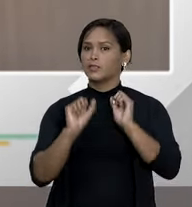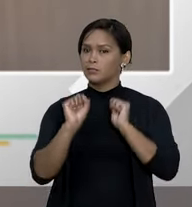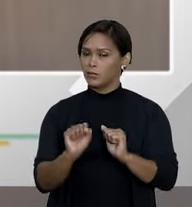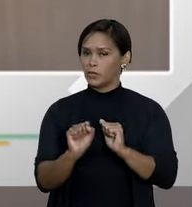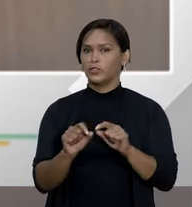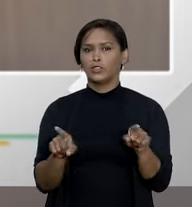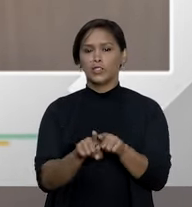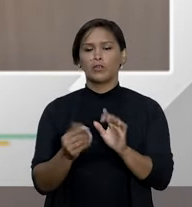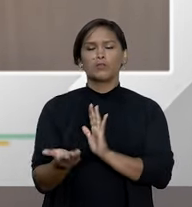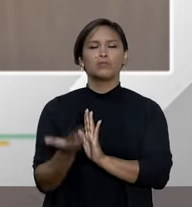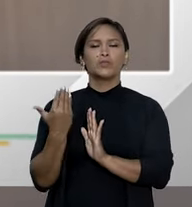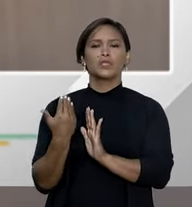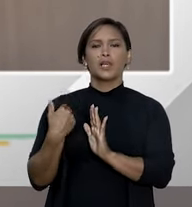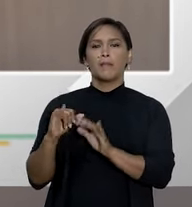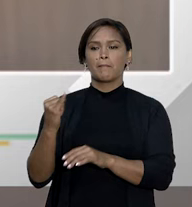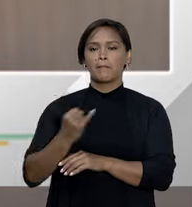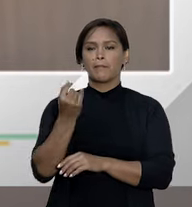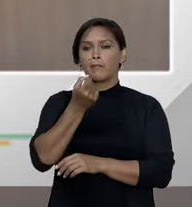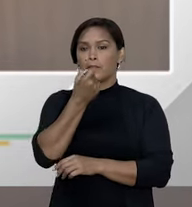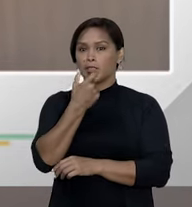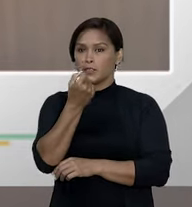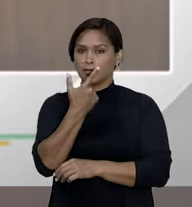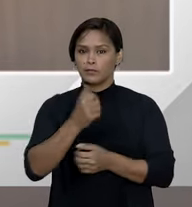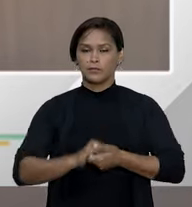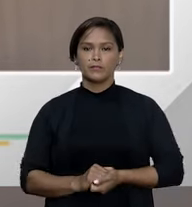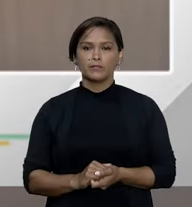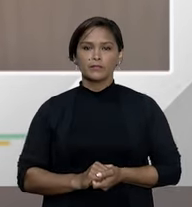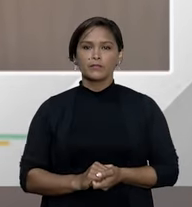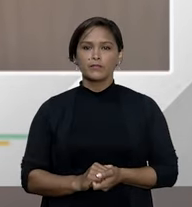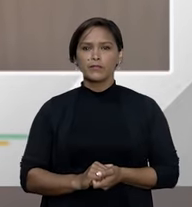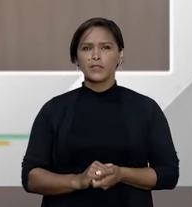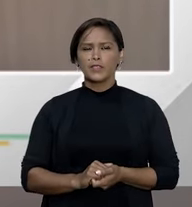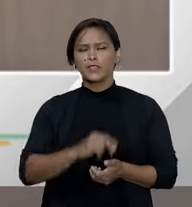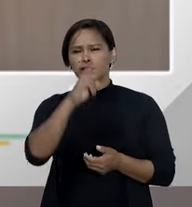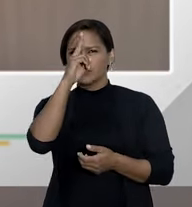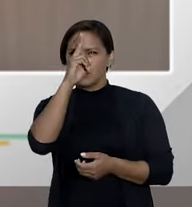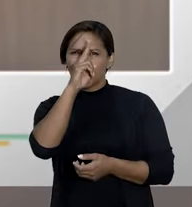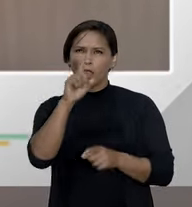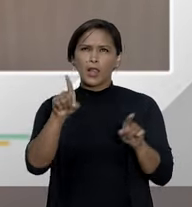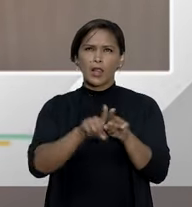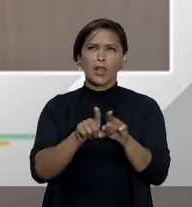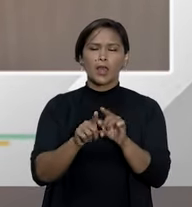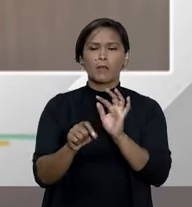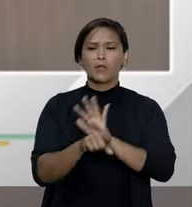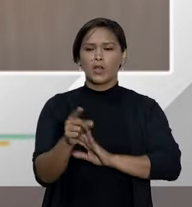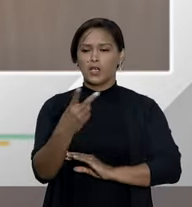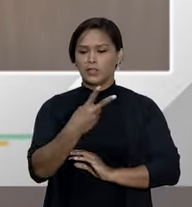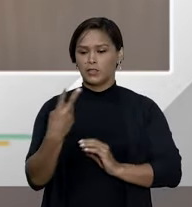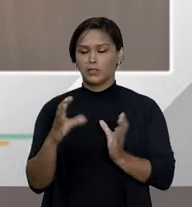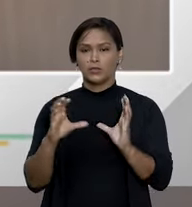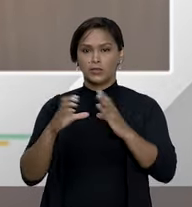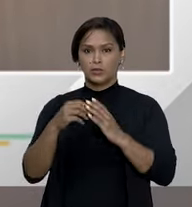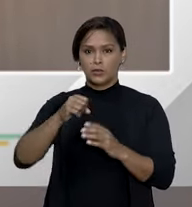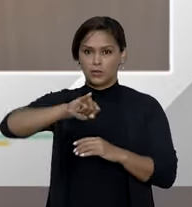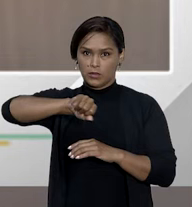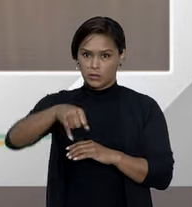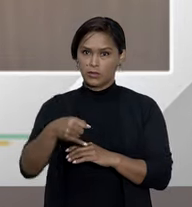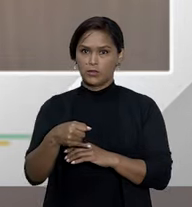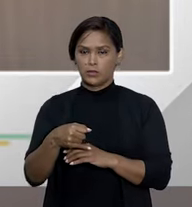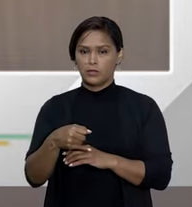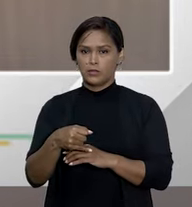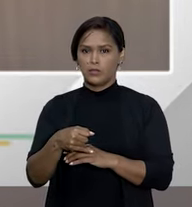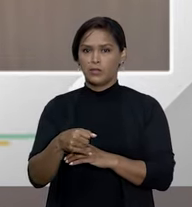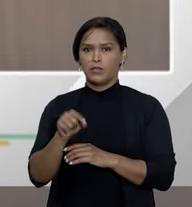paciente com medicamento importado. Eu acho que salvo engano na segunda sessão do Supério do Tribunal de Justiça